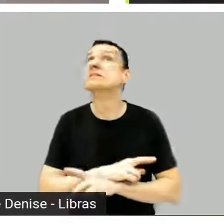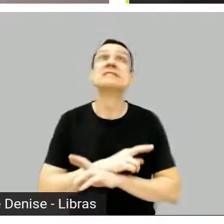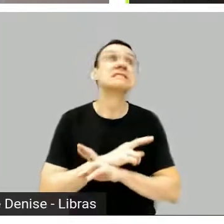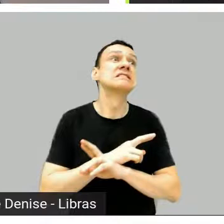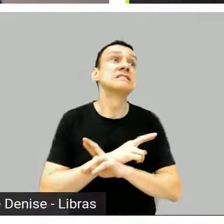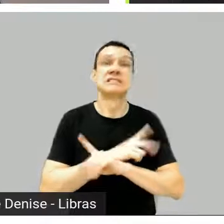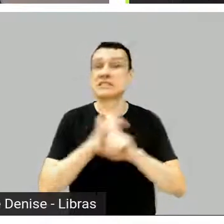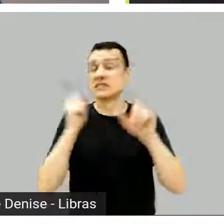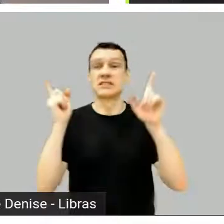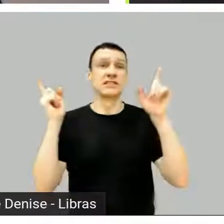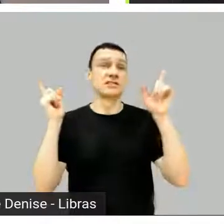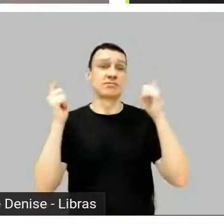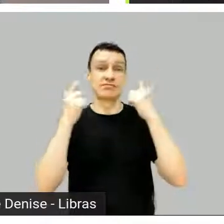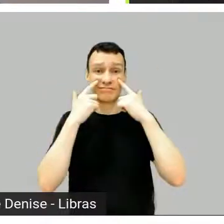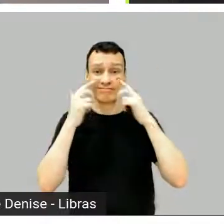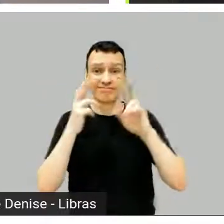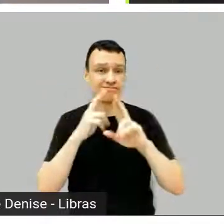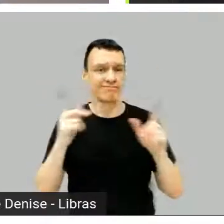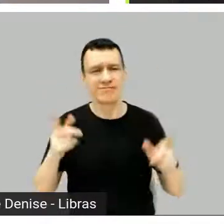alucinado, de nicho.